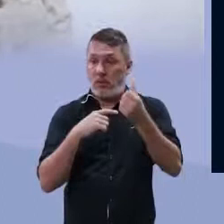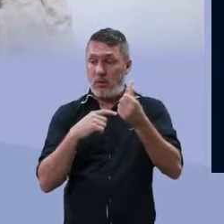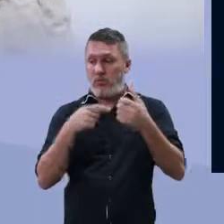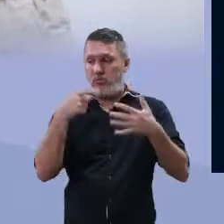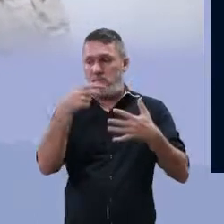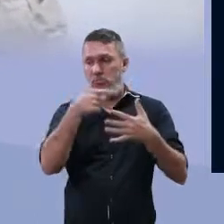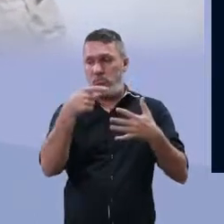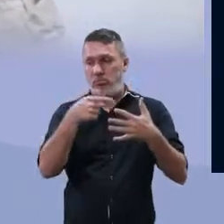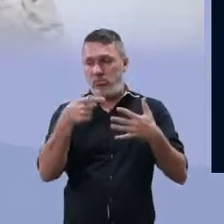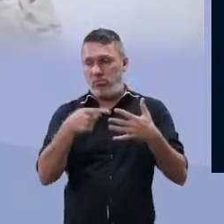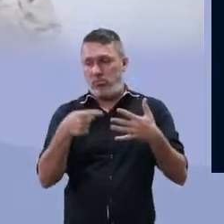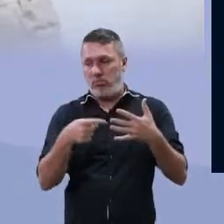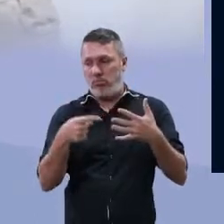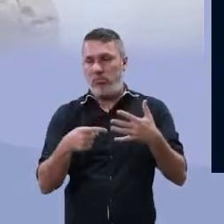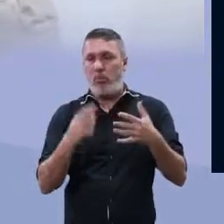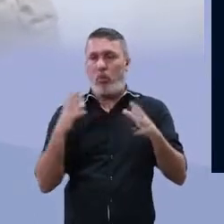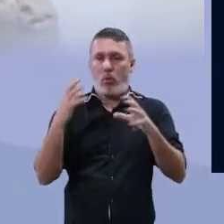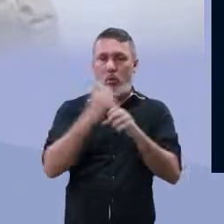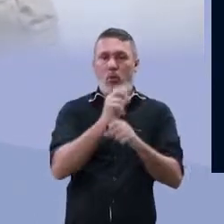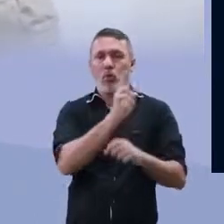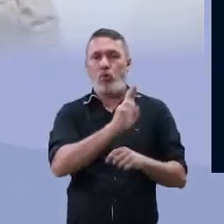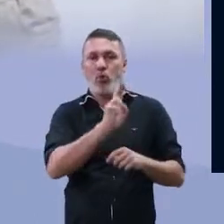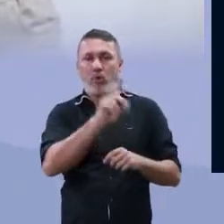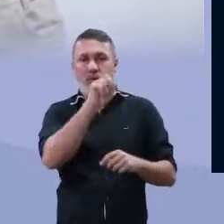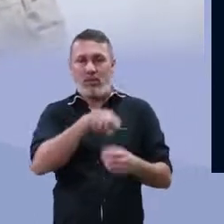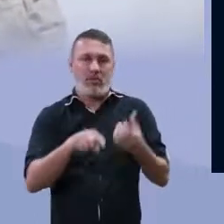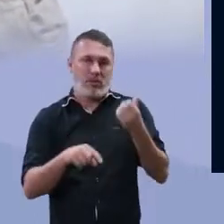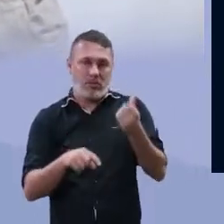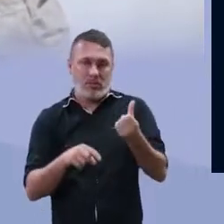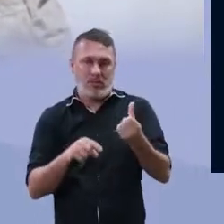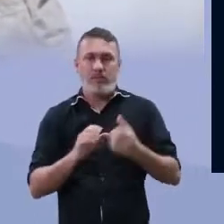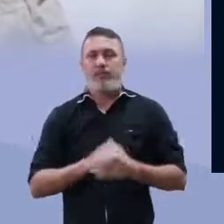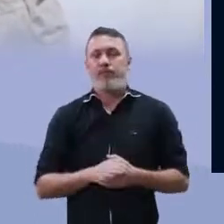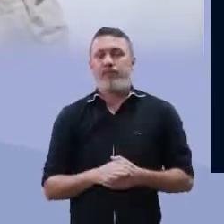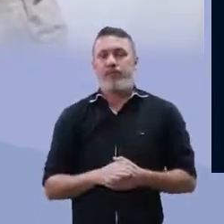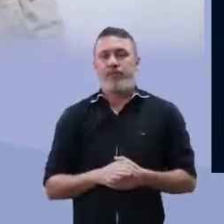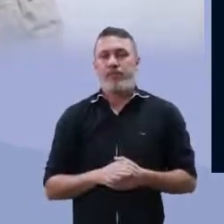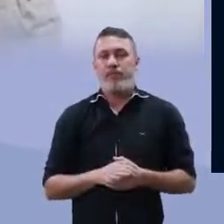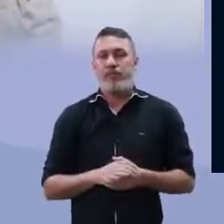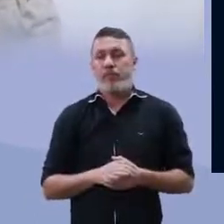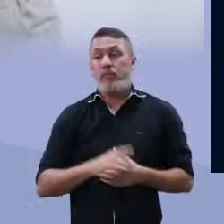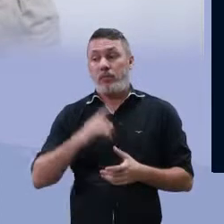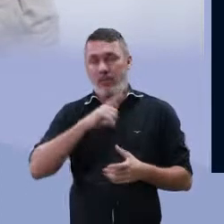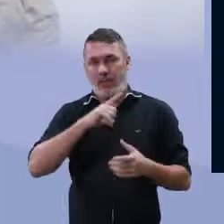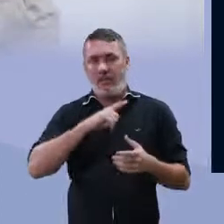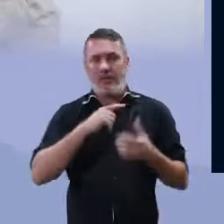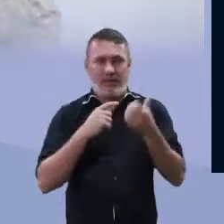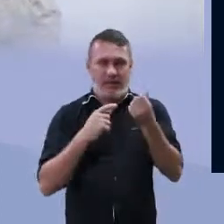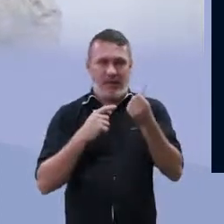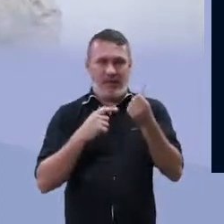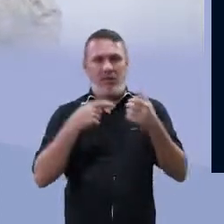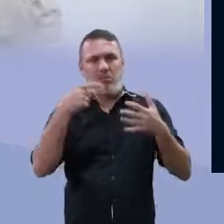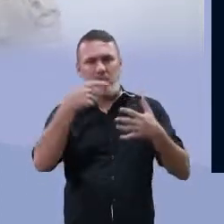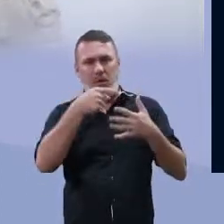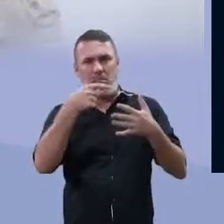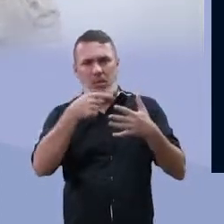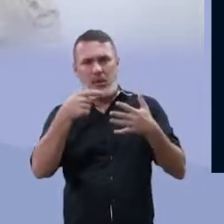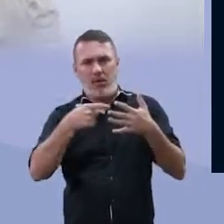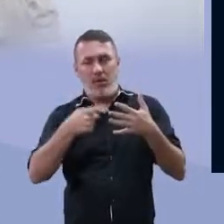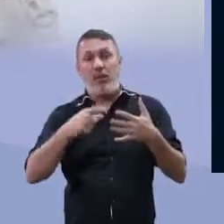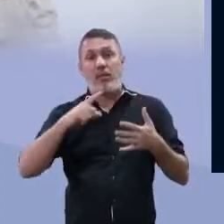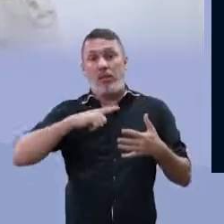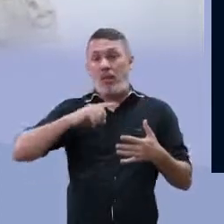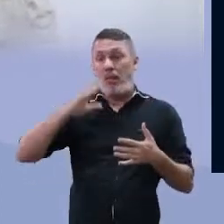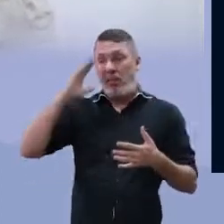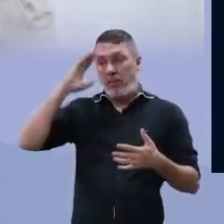Risópoda, actinópoda, foraminífera, apicomplexa, zoomastigófora e ciliófora. Sendo